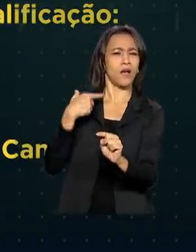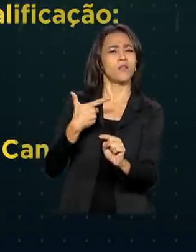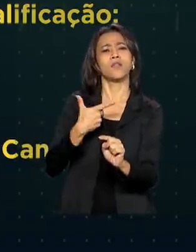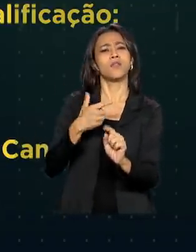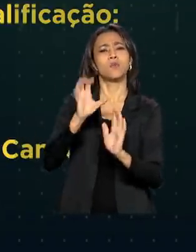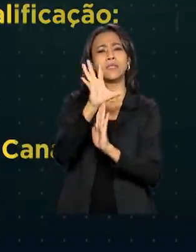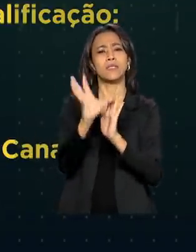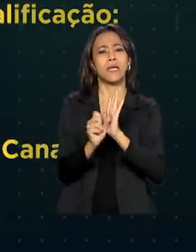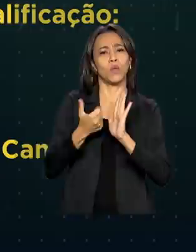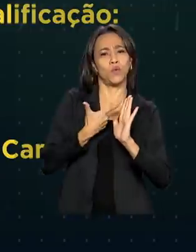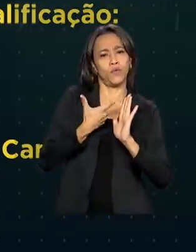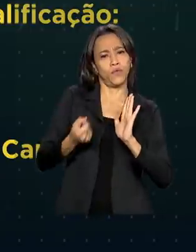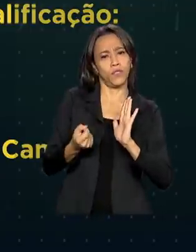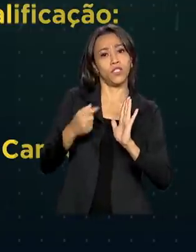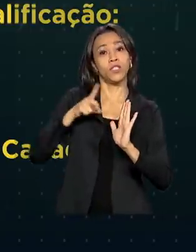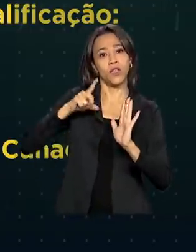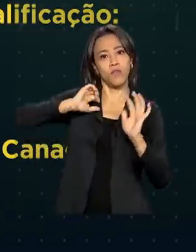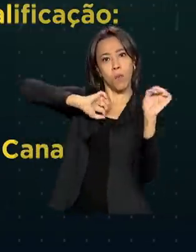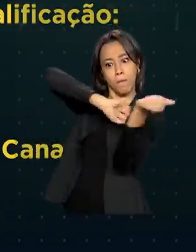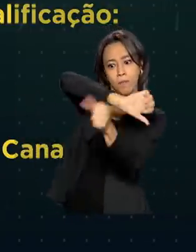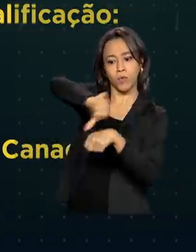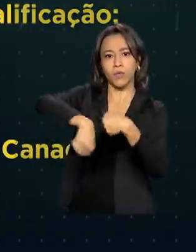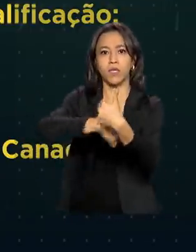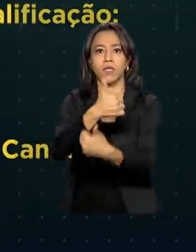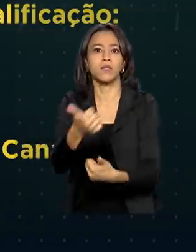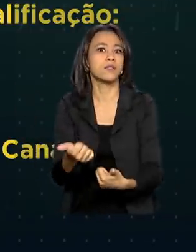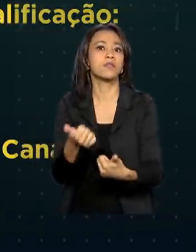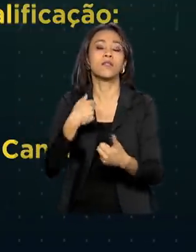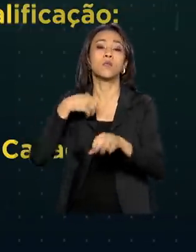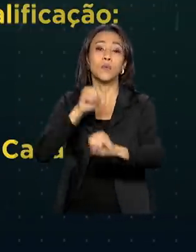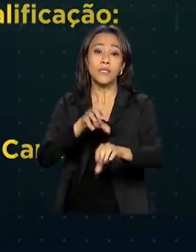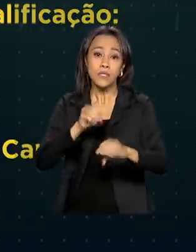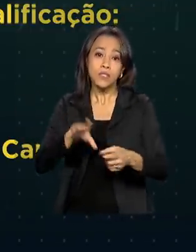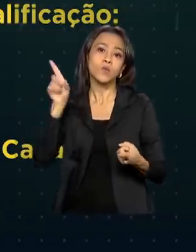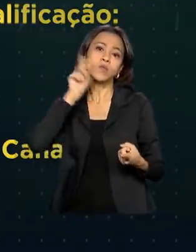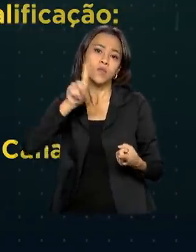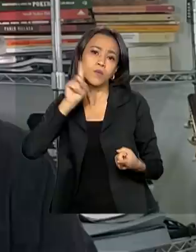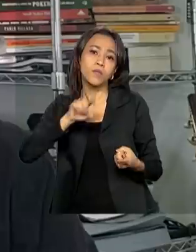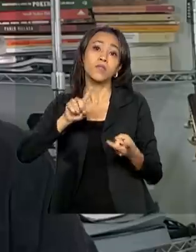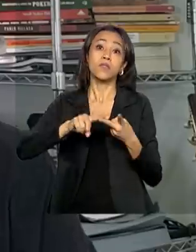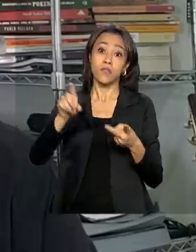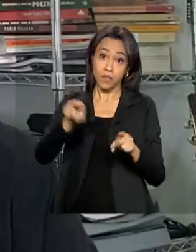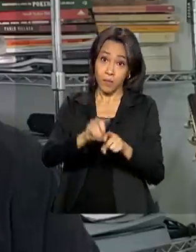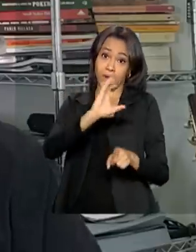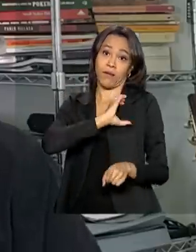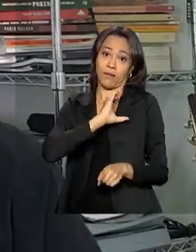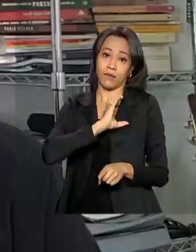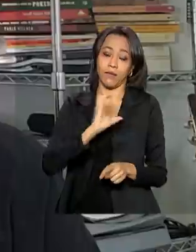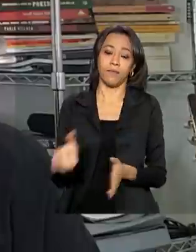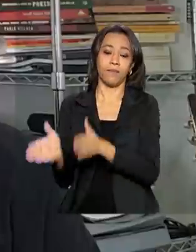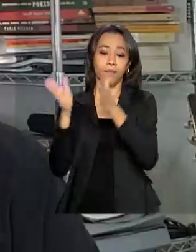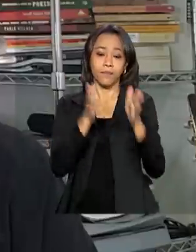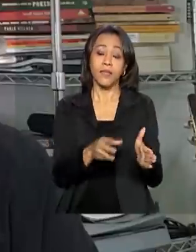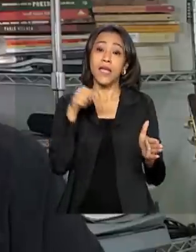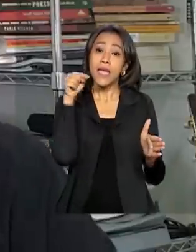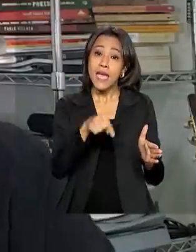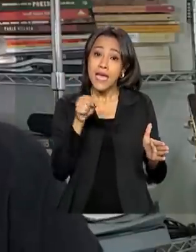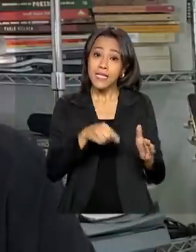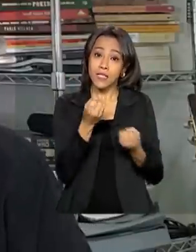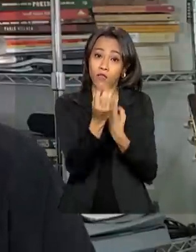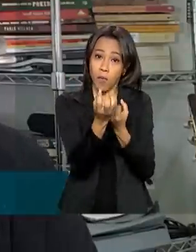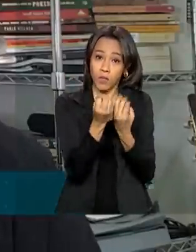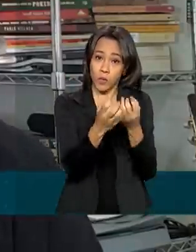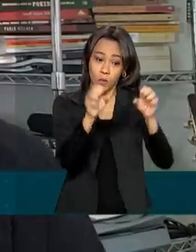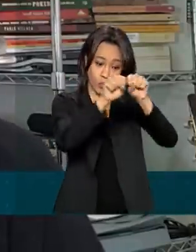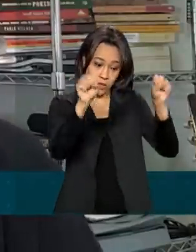levou a uma reforma da educação médica nos Estados Unidos e Canadá. Os dados do CIMAPES vão permitir a